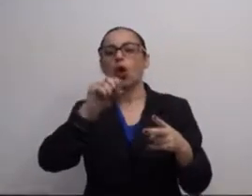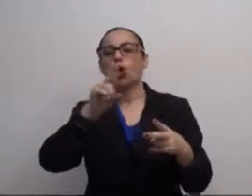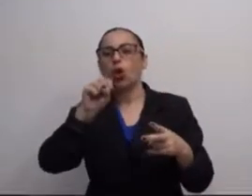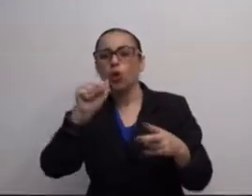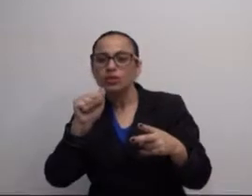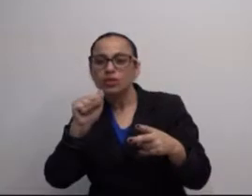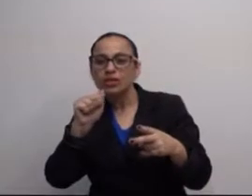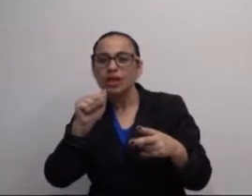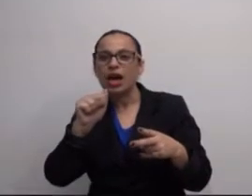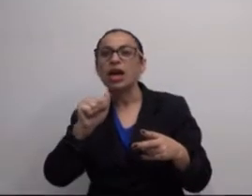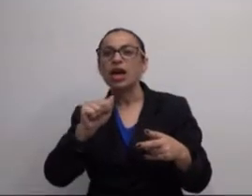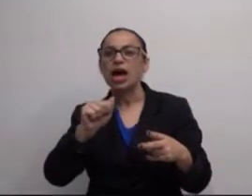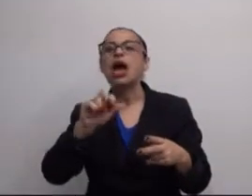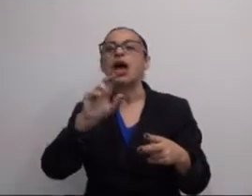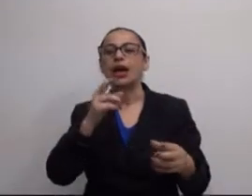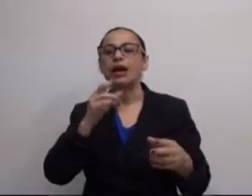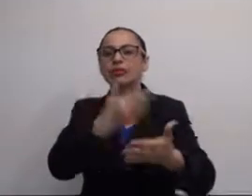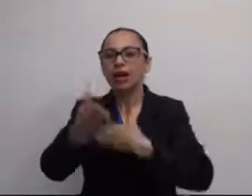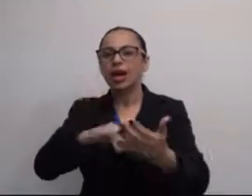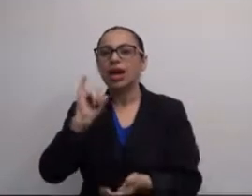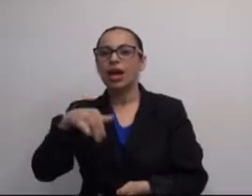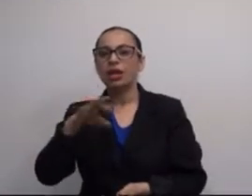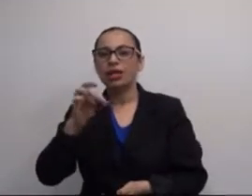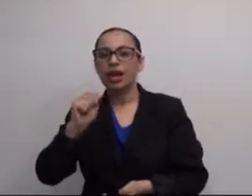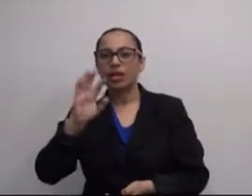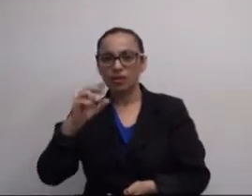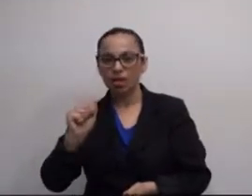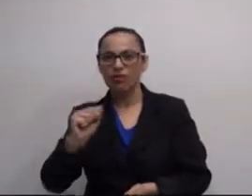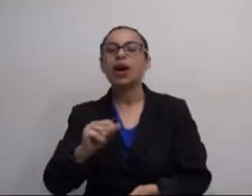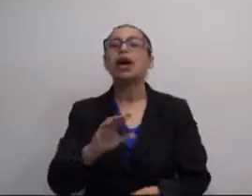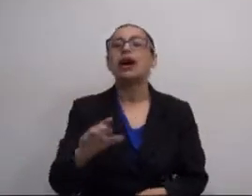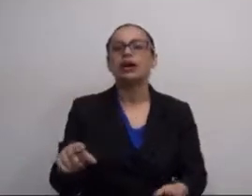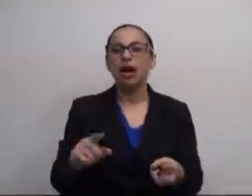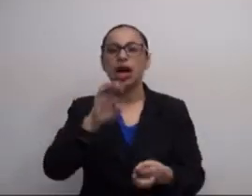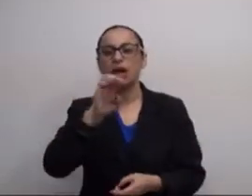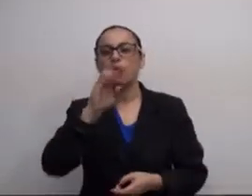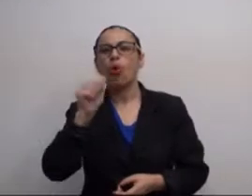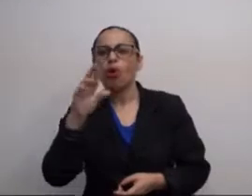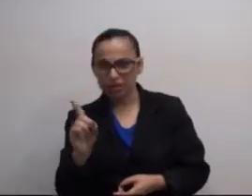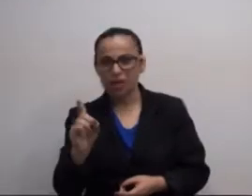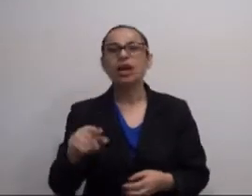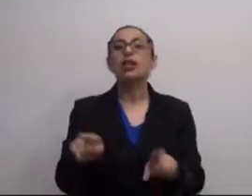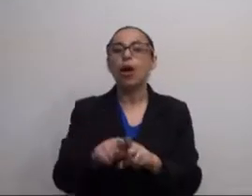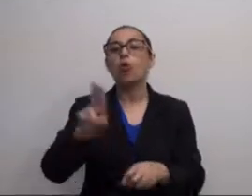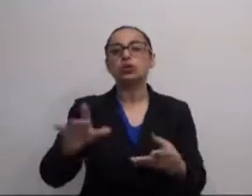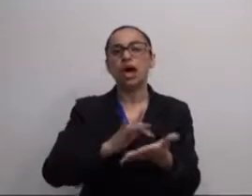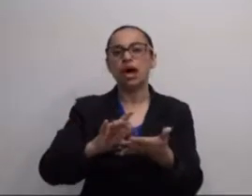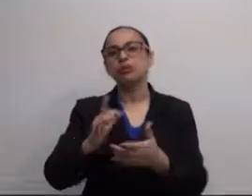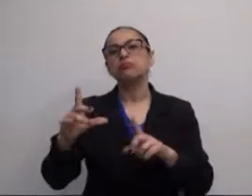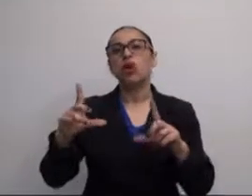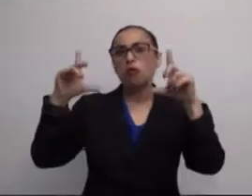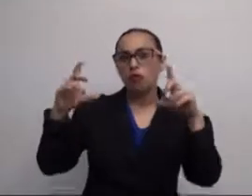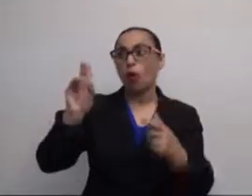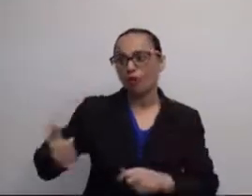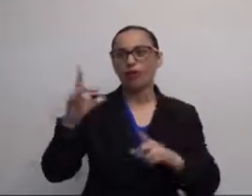fotográfica, utilizando a lousa interativa, né? Que eles chamam de e-board. Eles